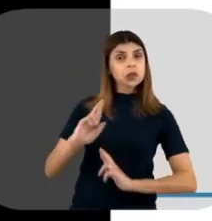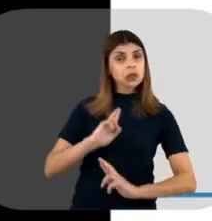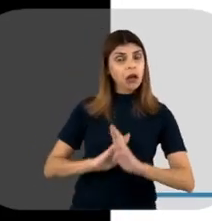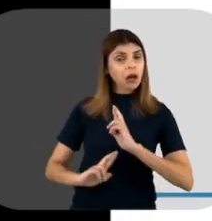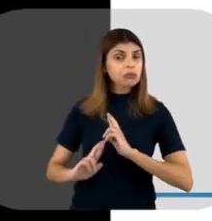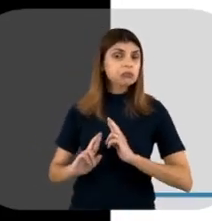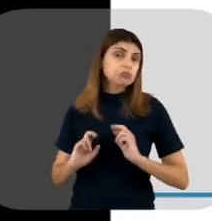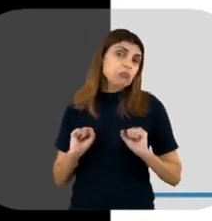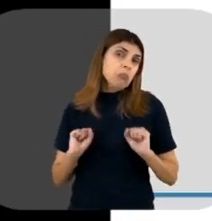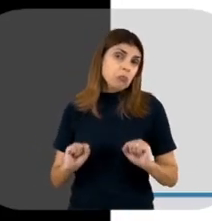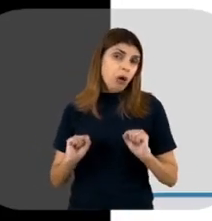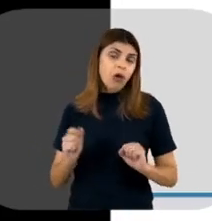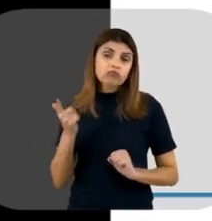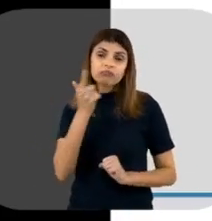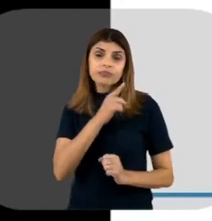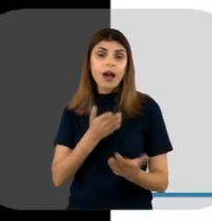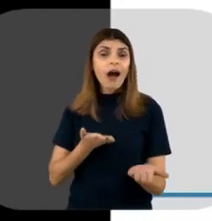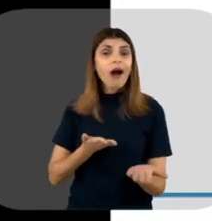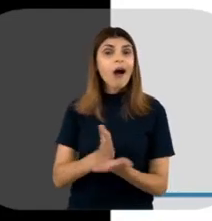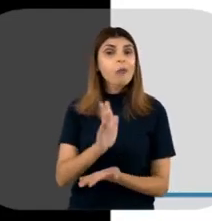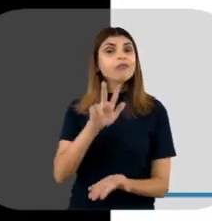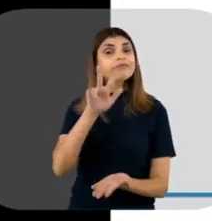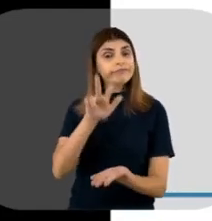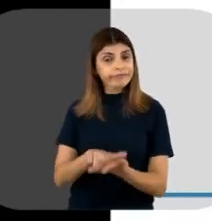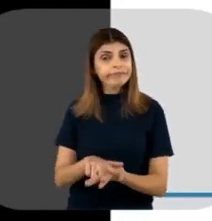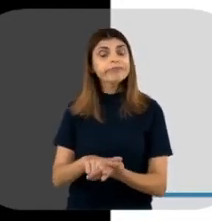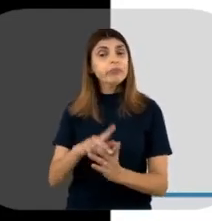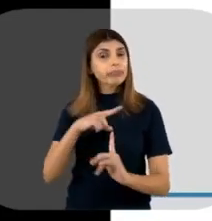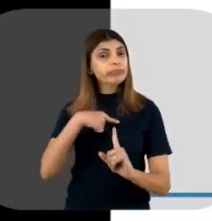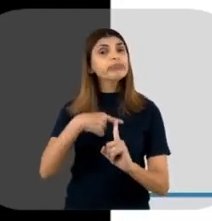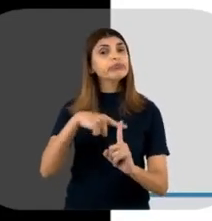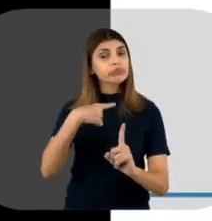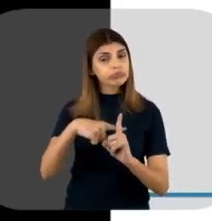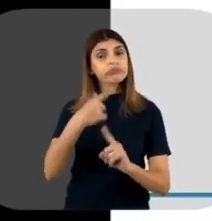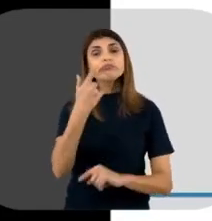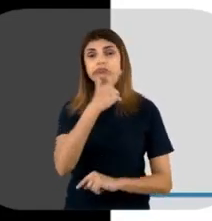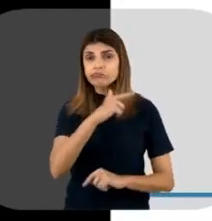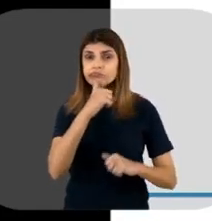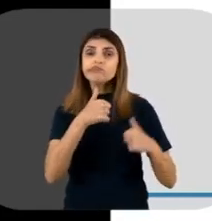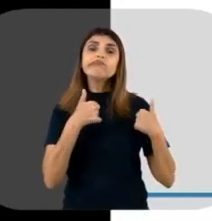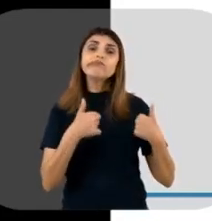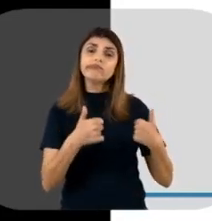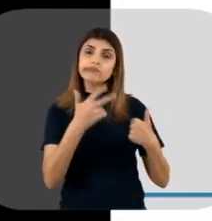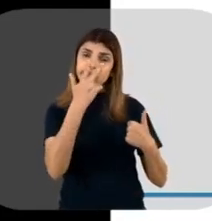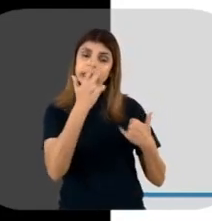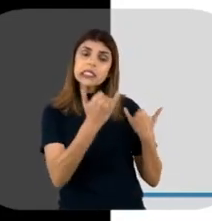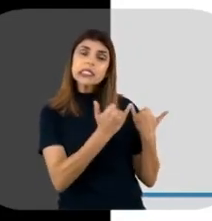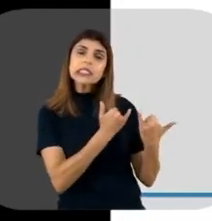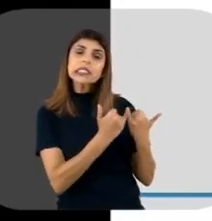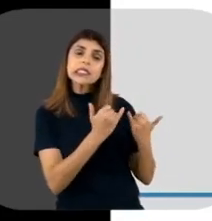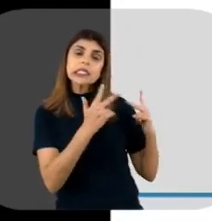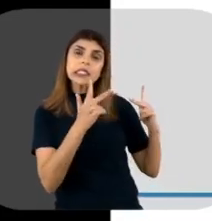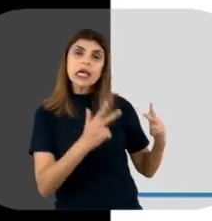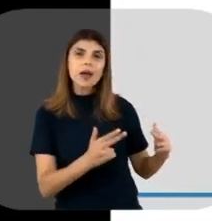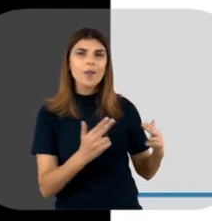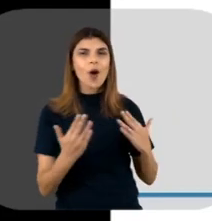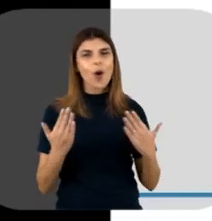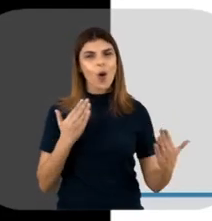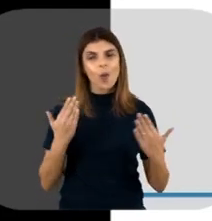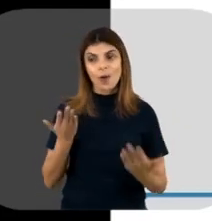contas, ele acaba sendo aprovado e ele tem uma eficácia similar a